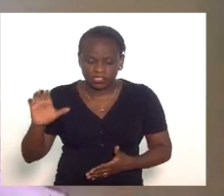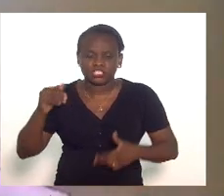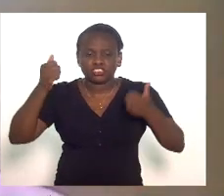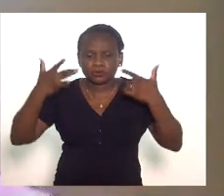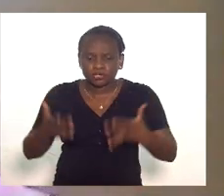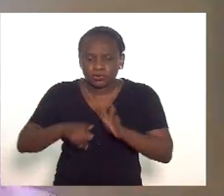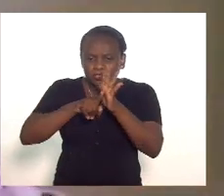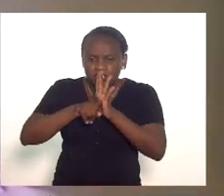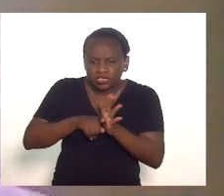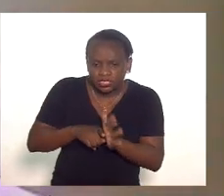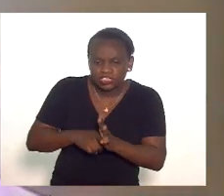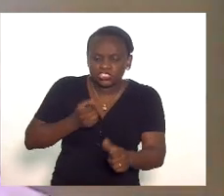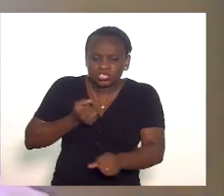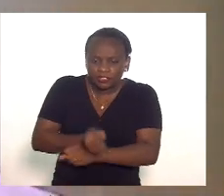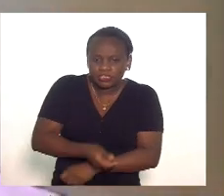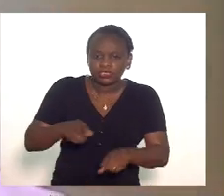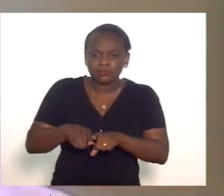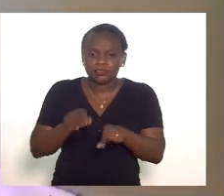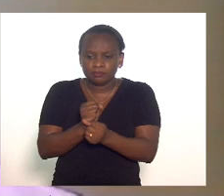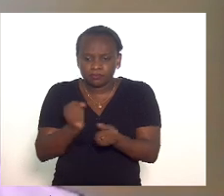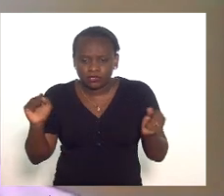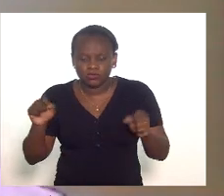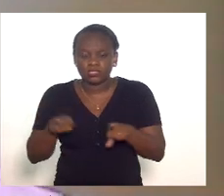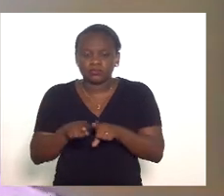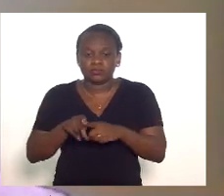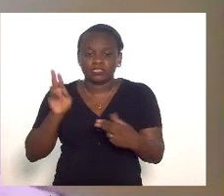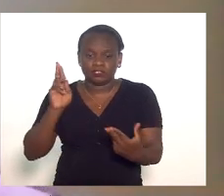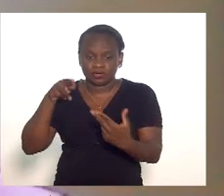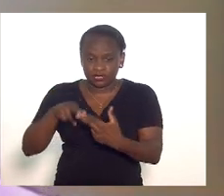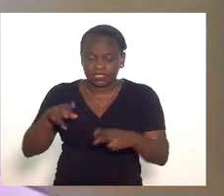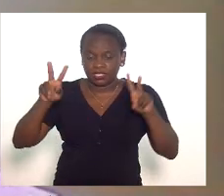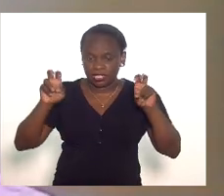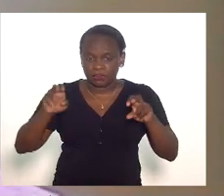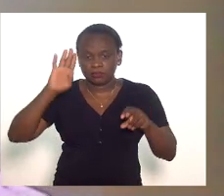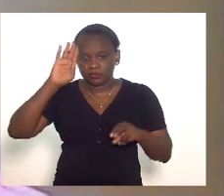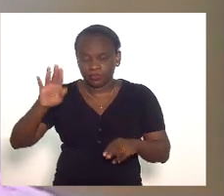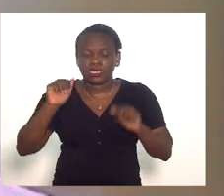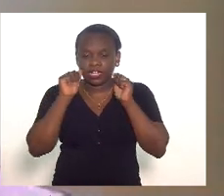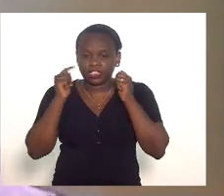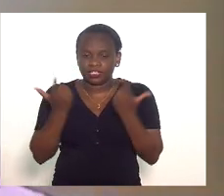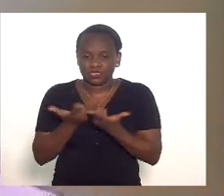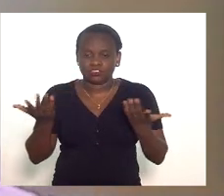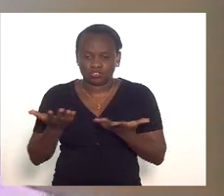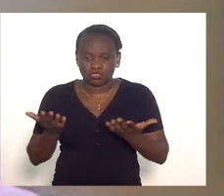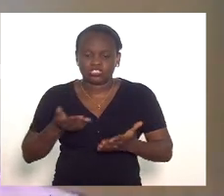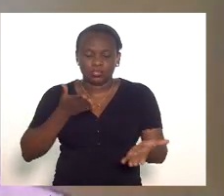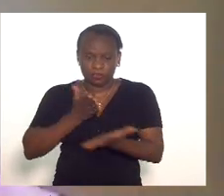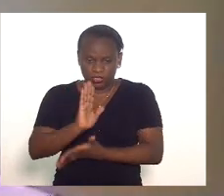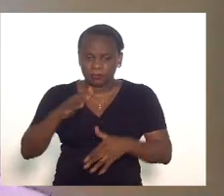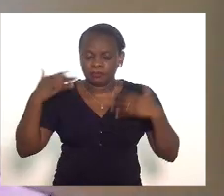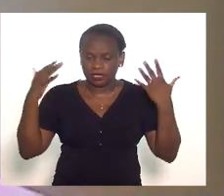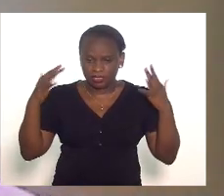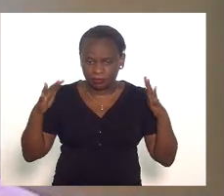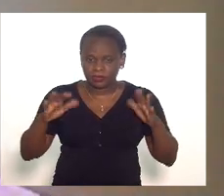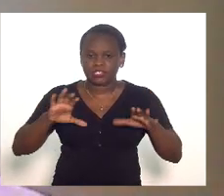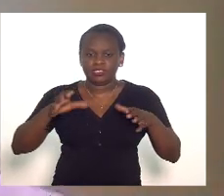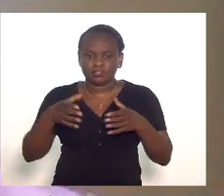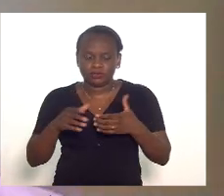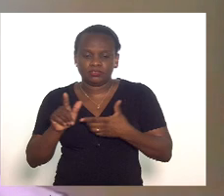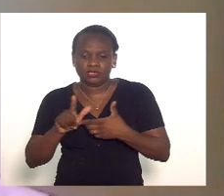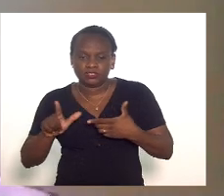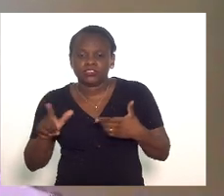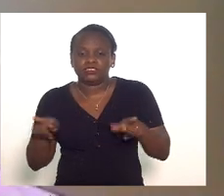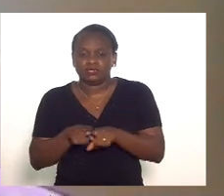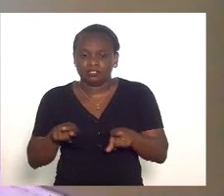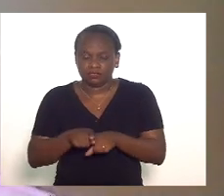abolicionismo e fazer referência portanto a essa temática central que a LERJ hoje aprova parabéns ao poder legislativo e